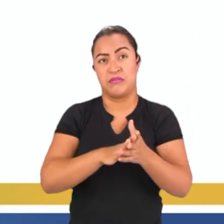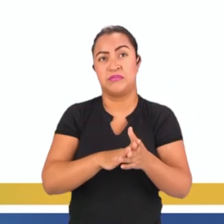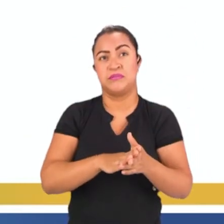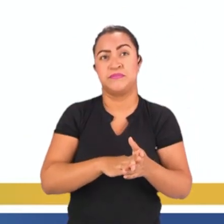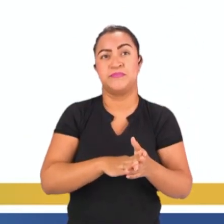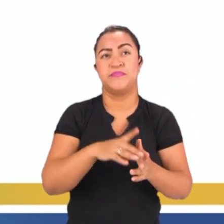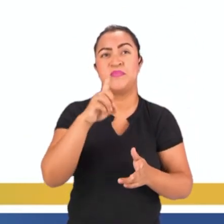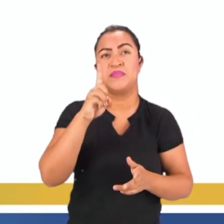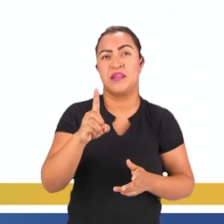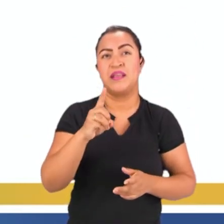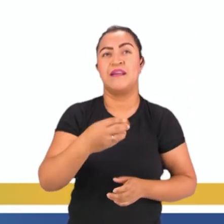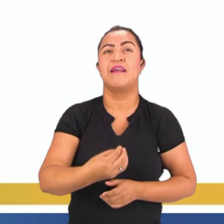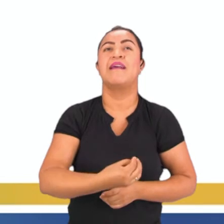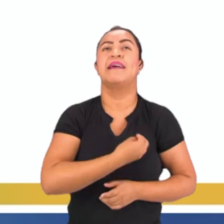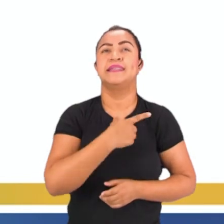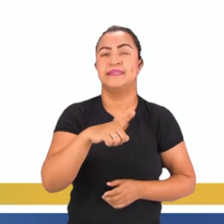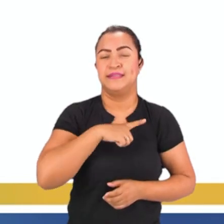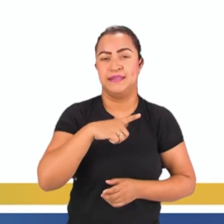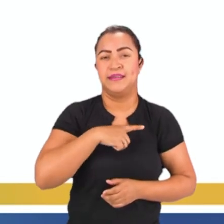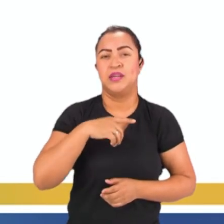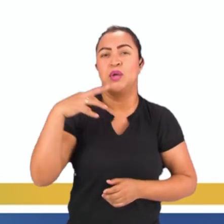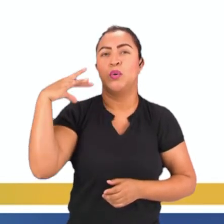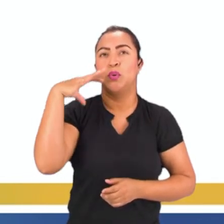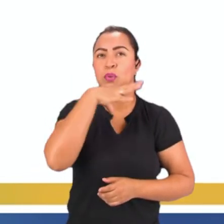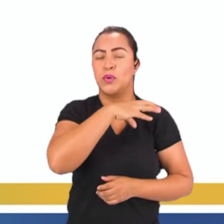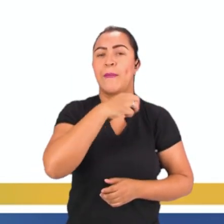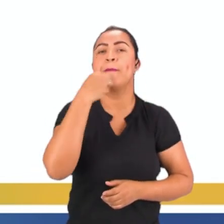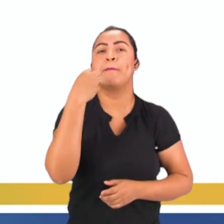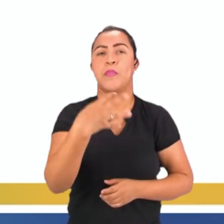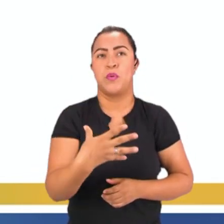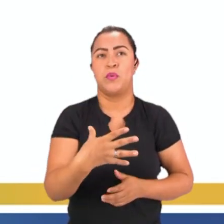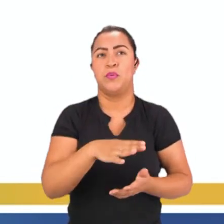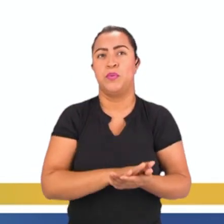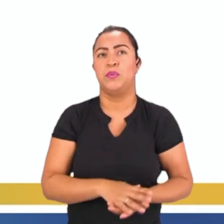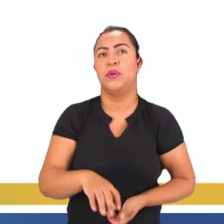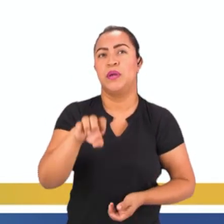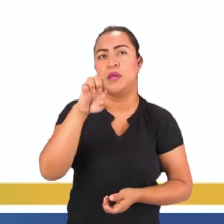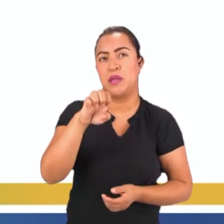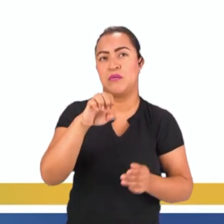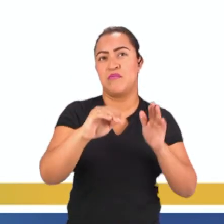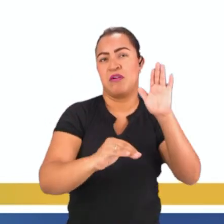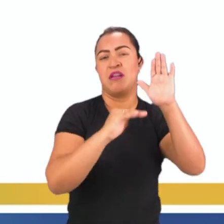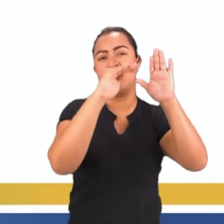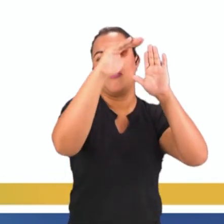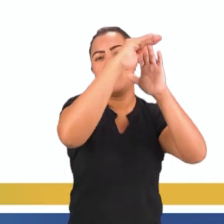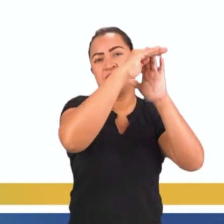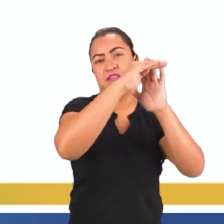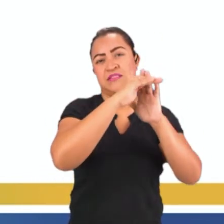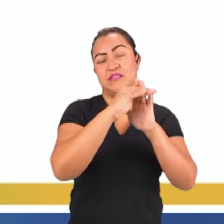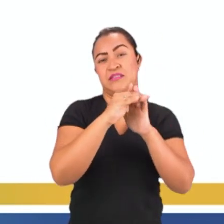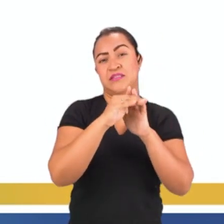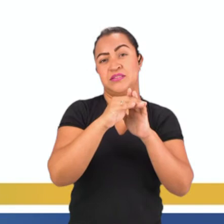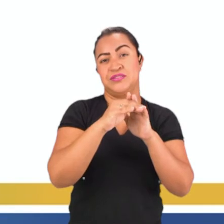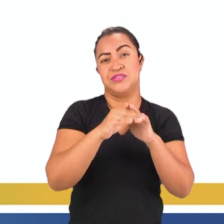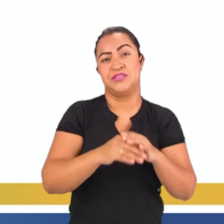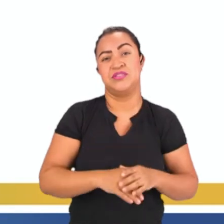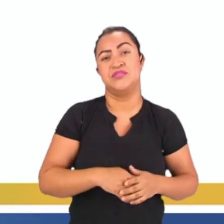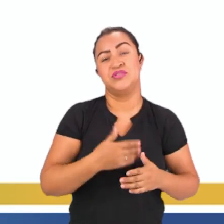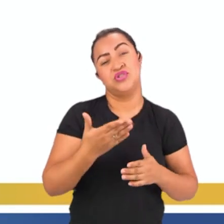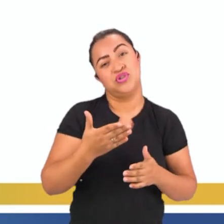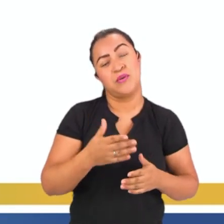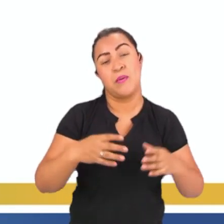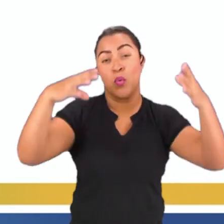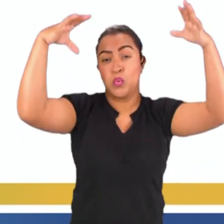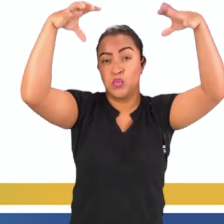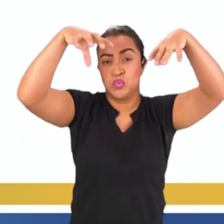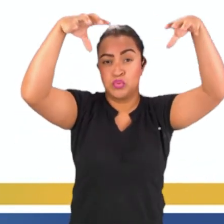A existência de condições climáticas favoráveis. E. E. Um elevado índice de pluviosidade, ou seja, questões de